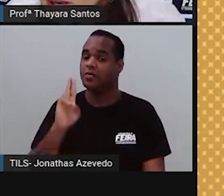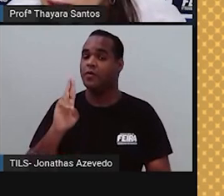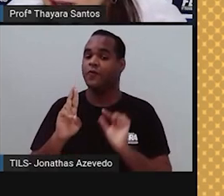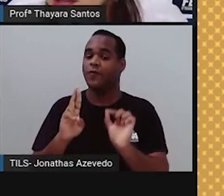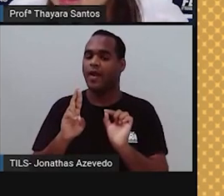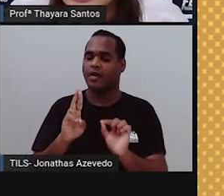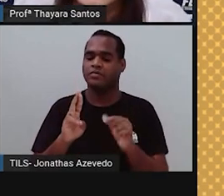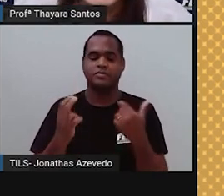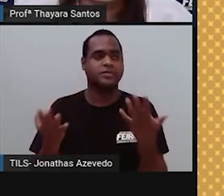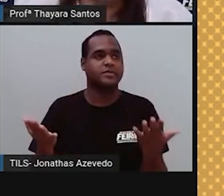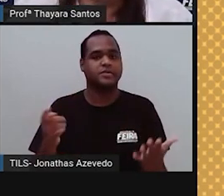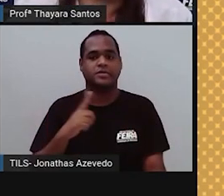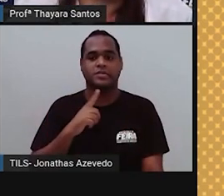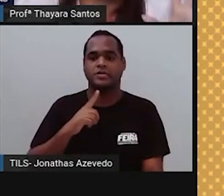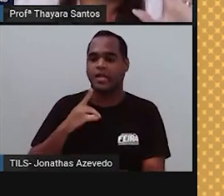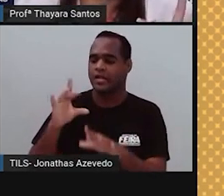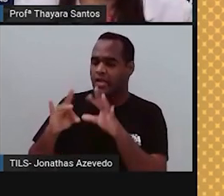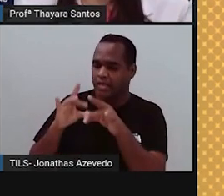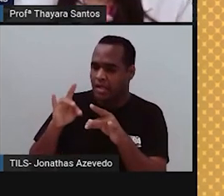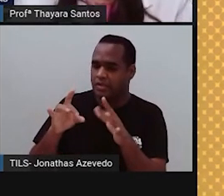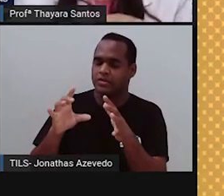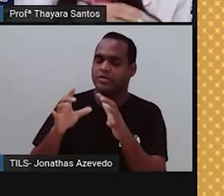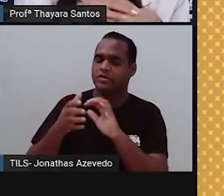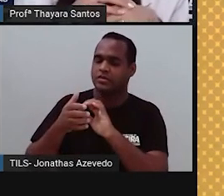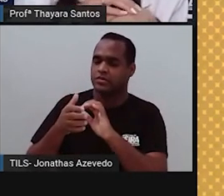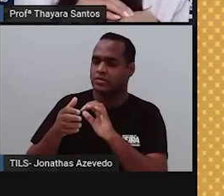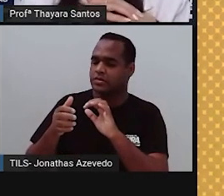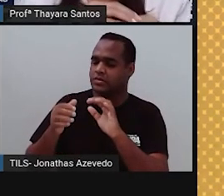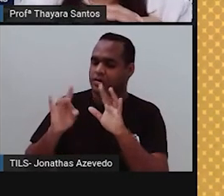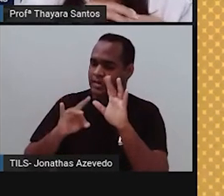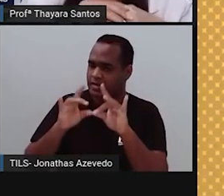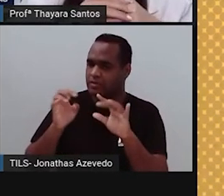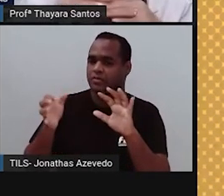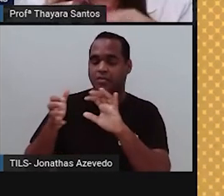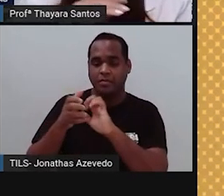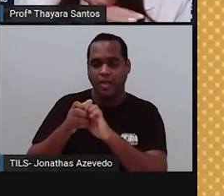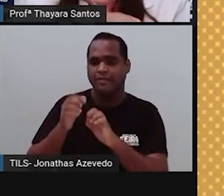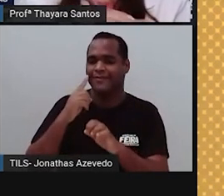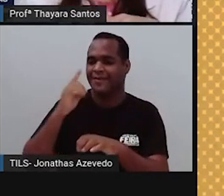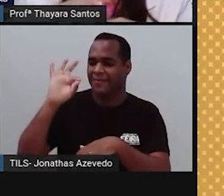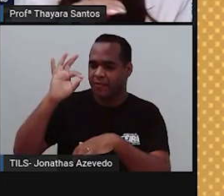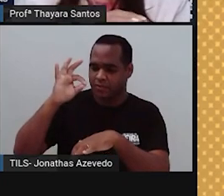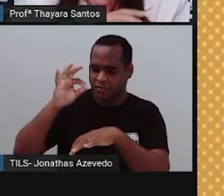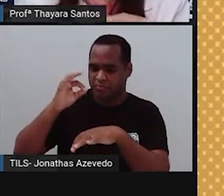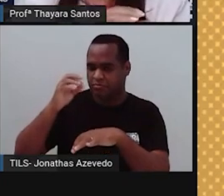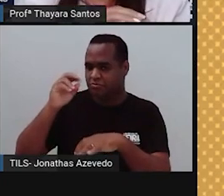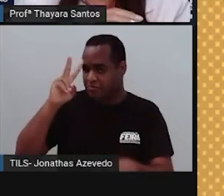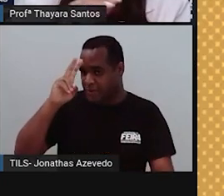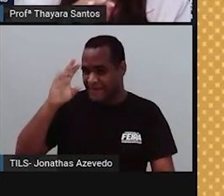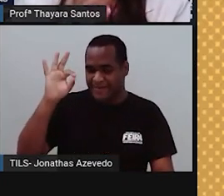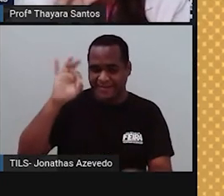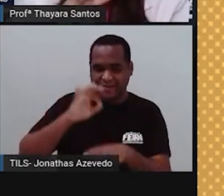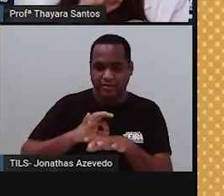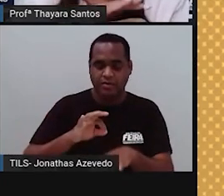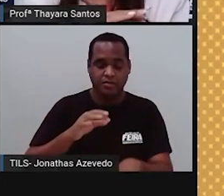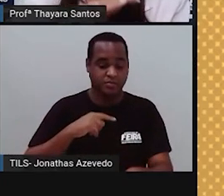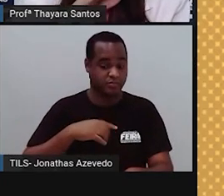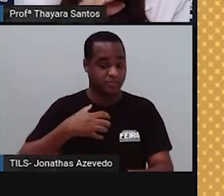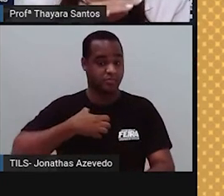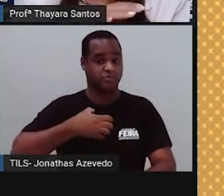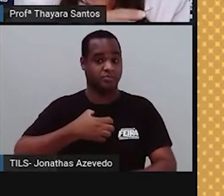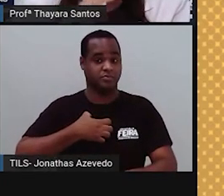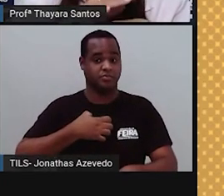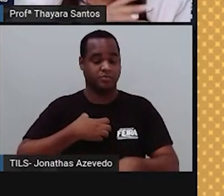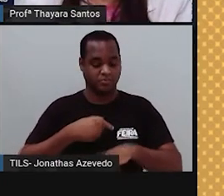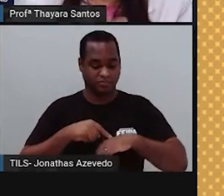tato leve, que são... Quando pousa um mosquito, por exemplo, na gente. Então, isso é um tato leve. A gente está sentindo